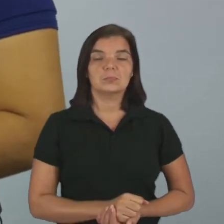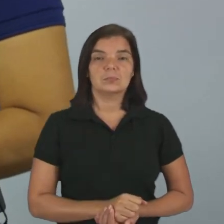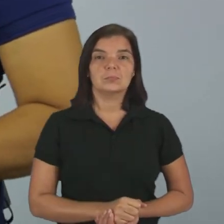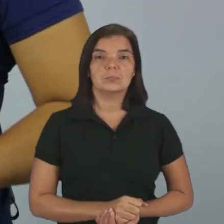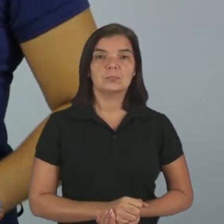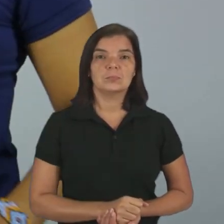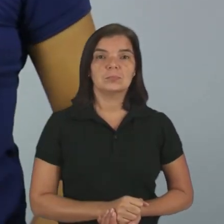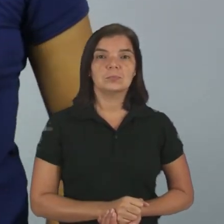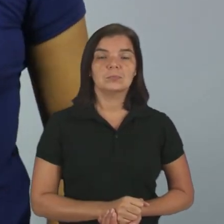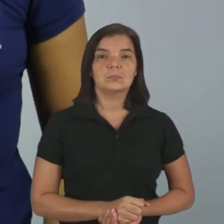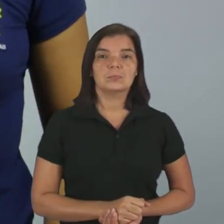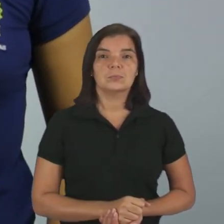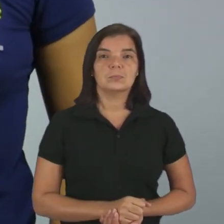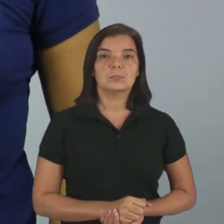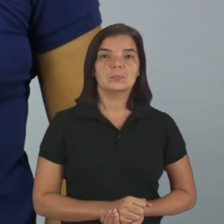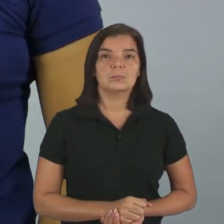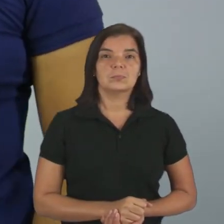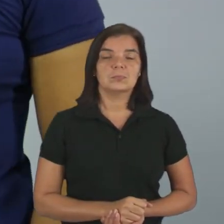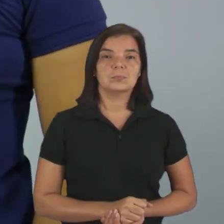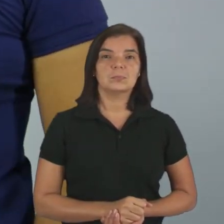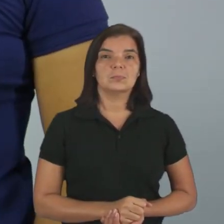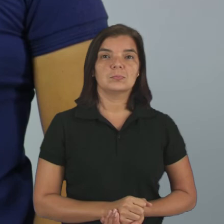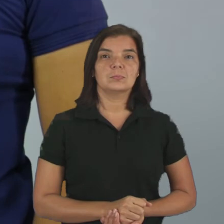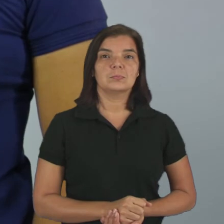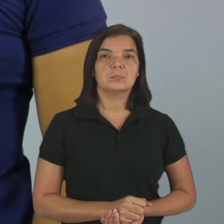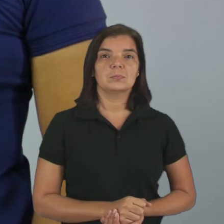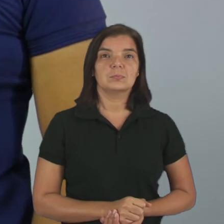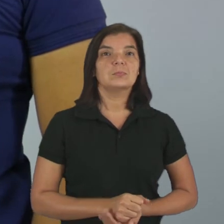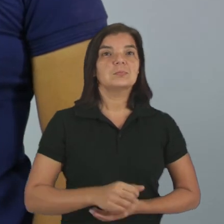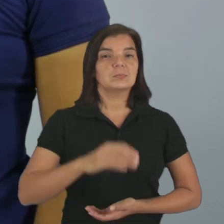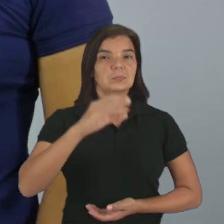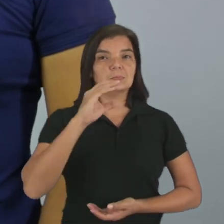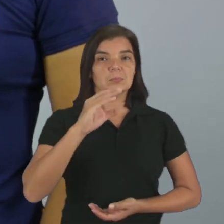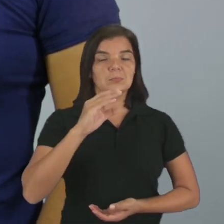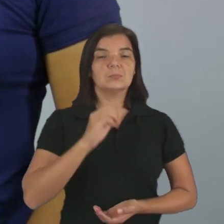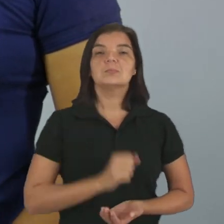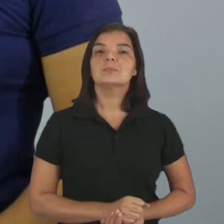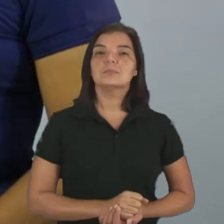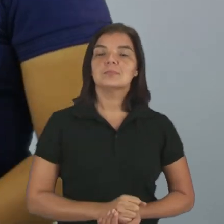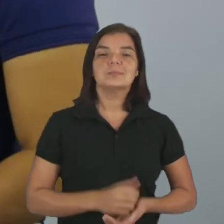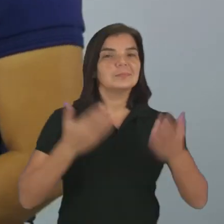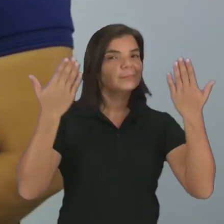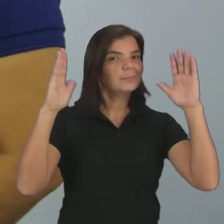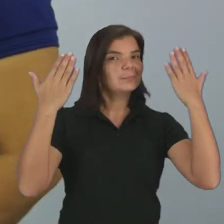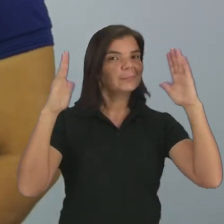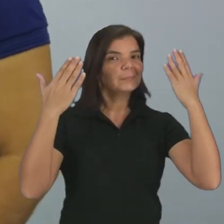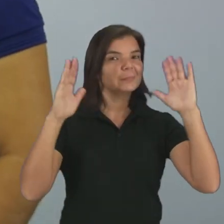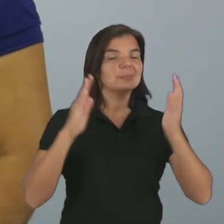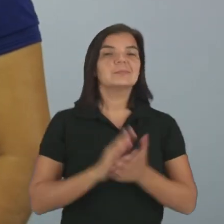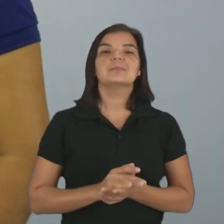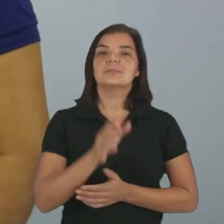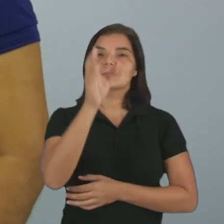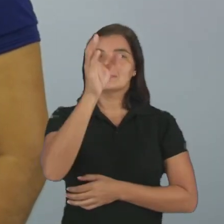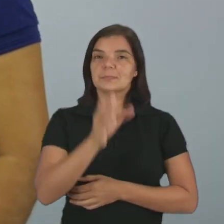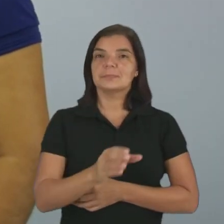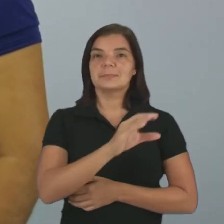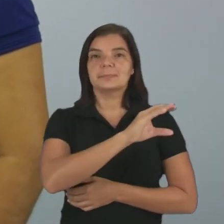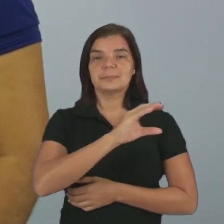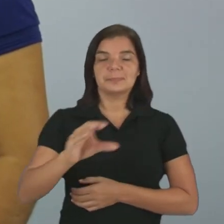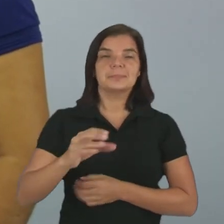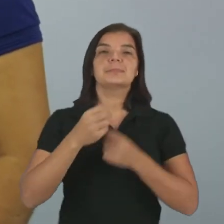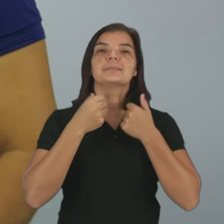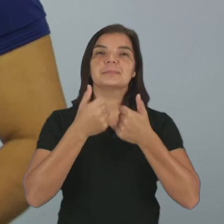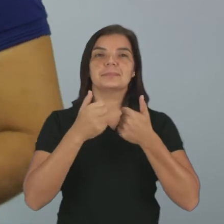a letra C, você acertou o catolicismo.